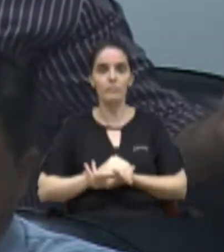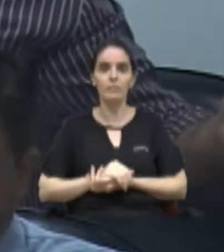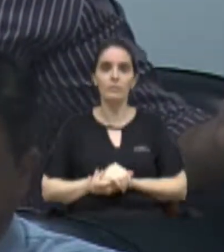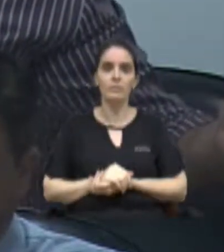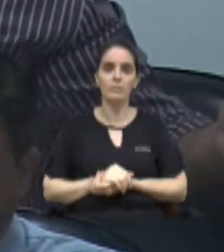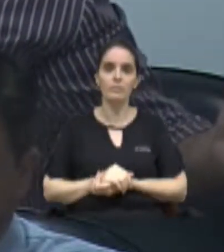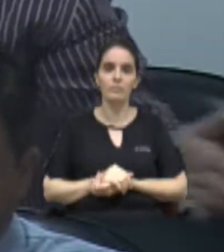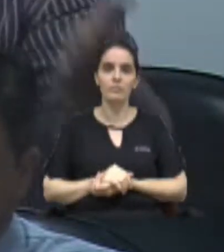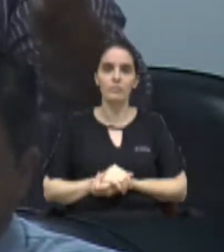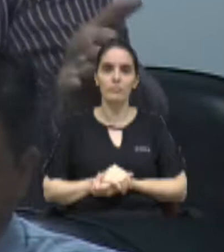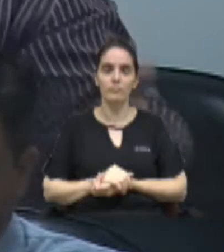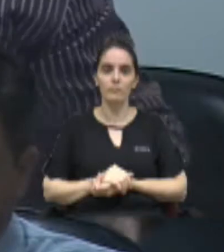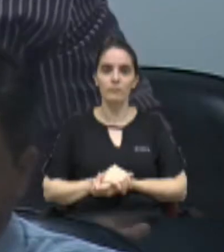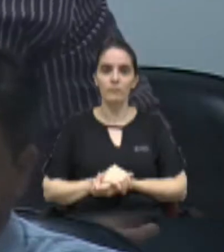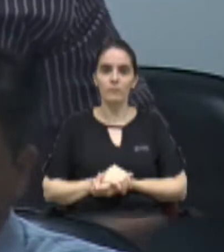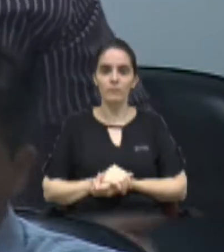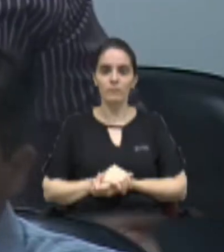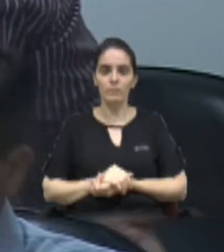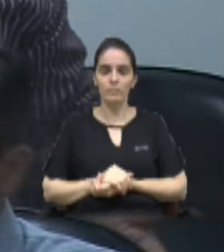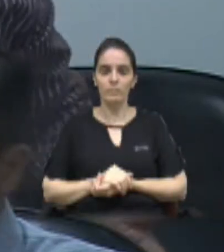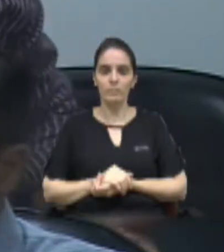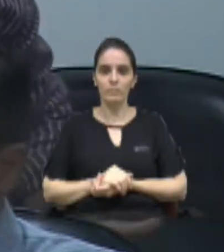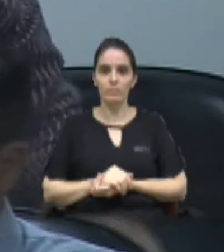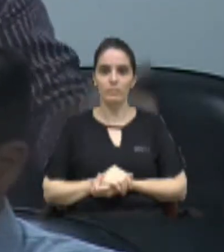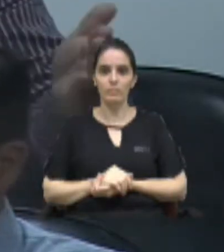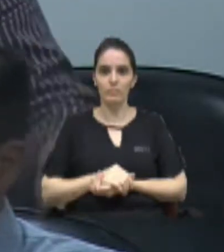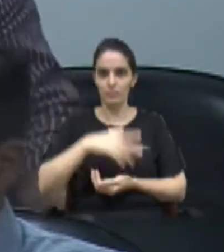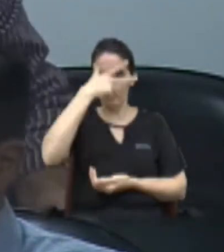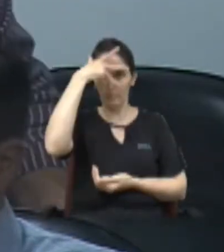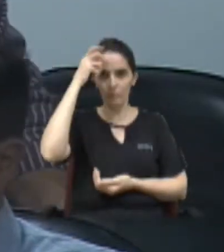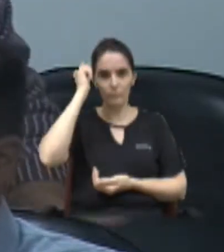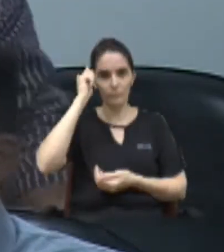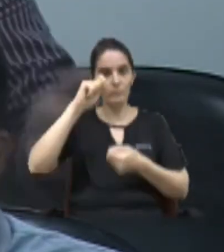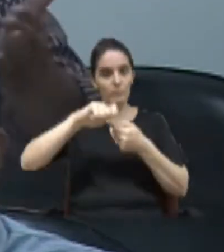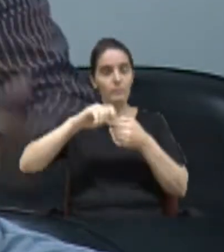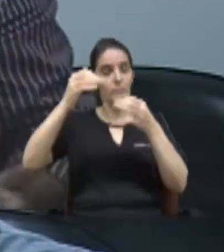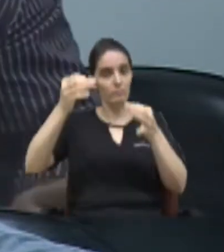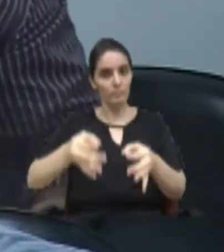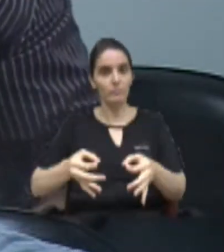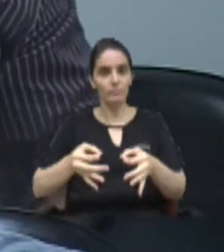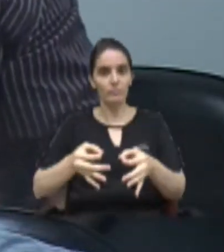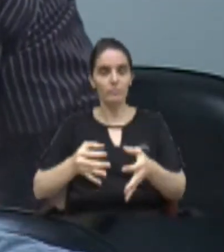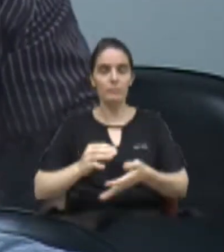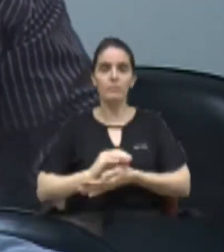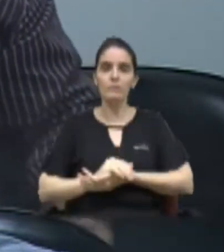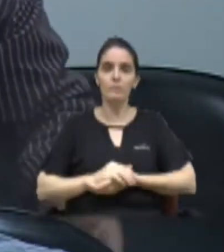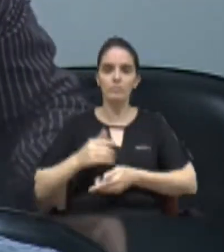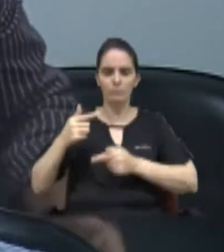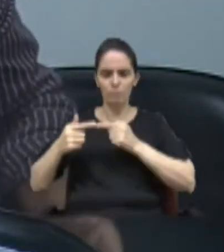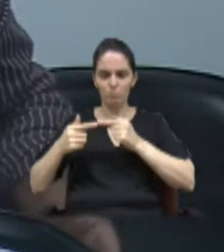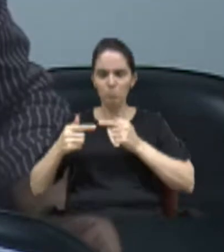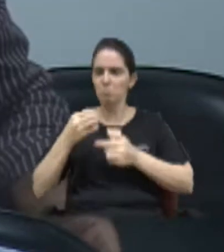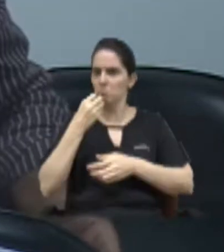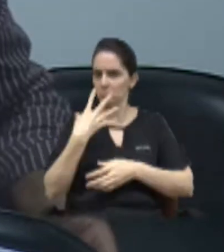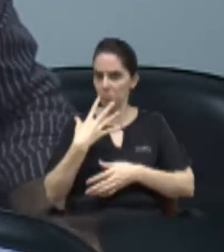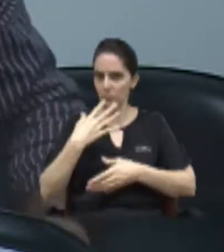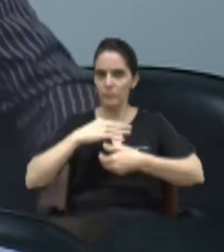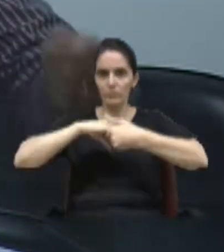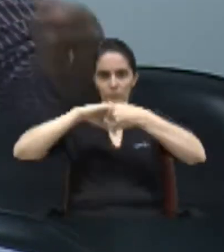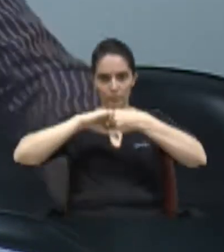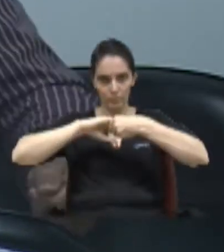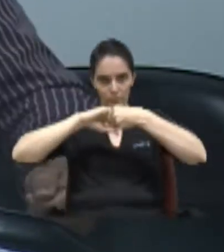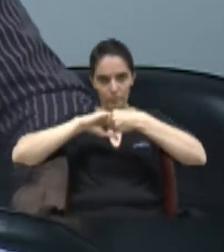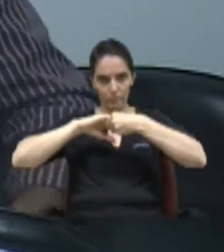o Executivo acaba cumprindo o seu papel. Isso que é fazer política, e política é ir bem. Parabéns, viu, vereador